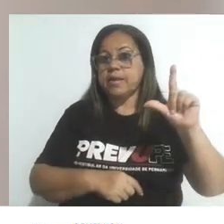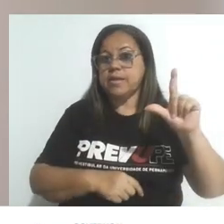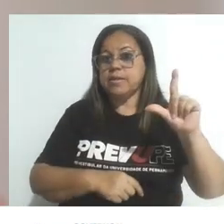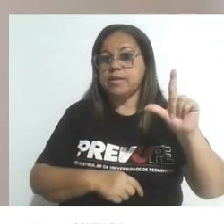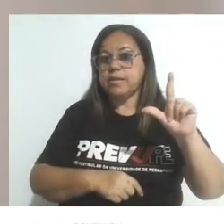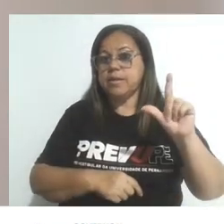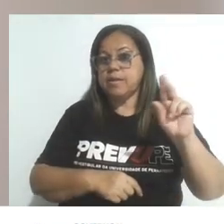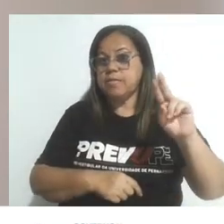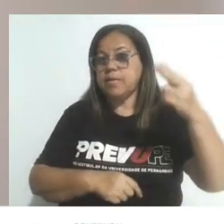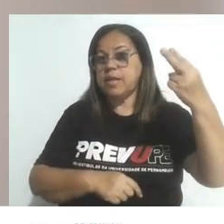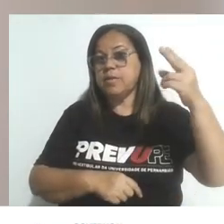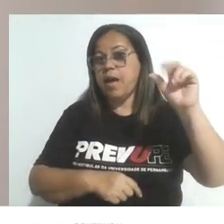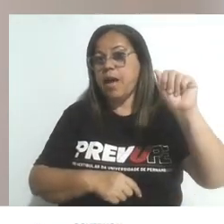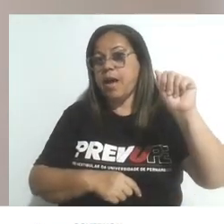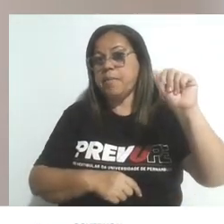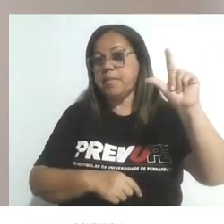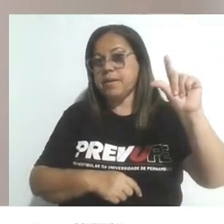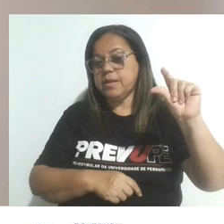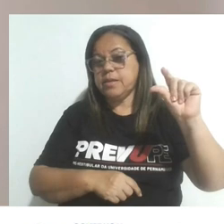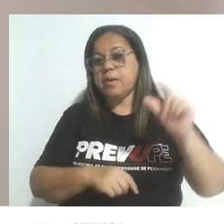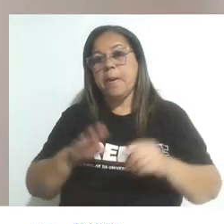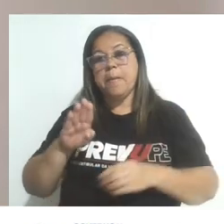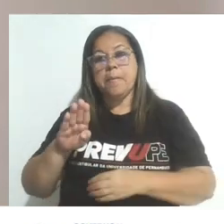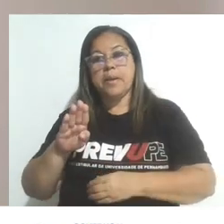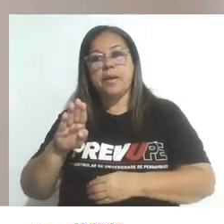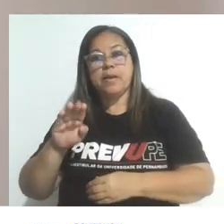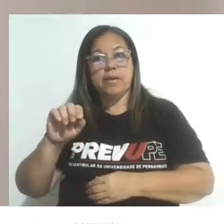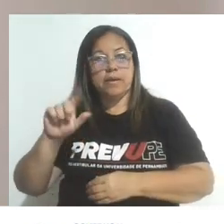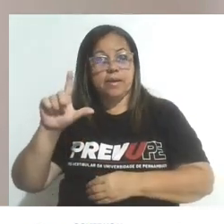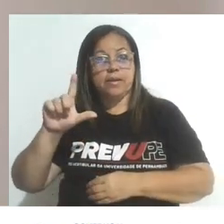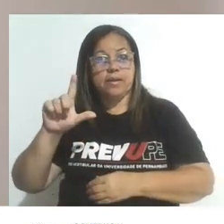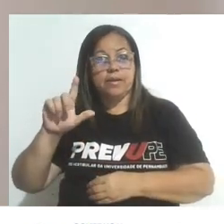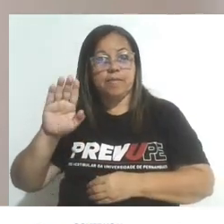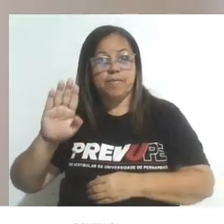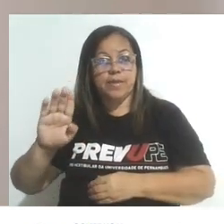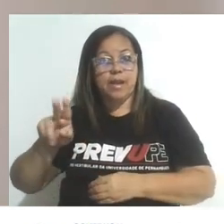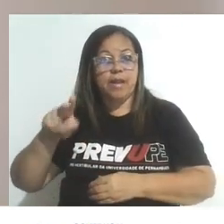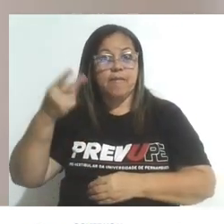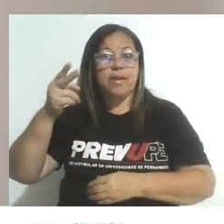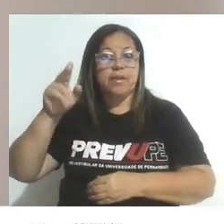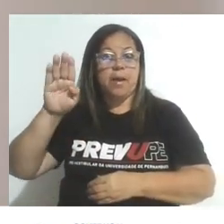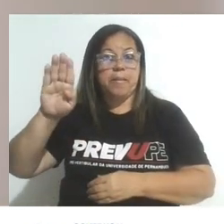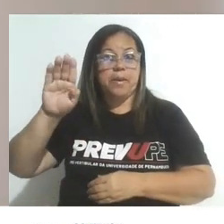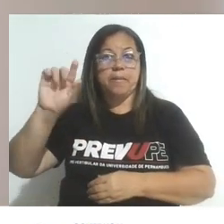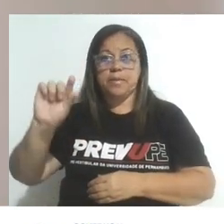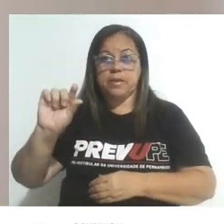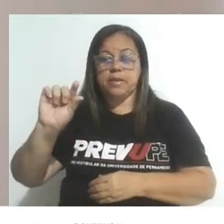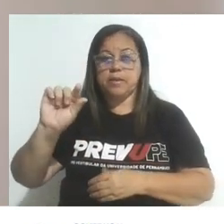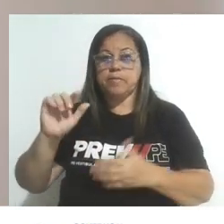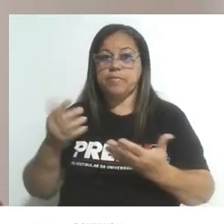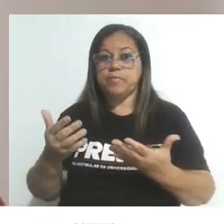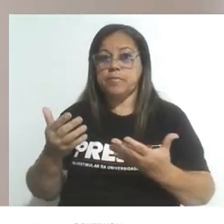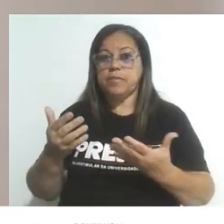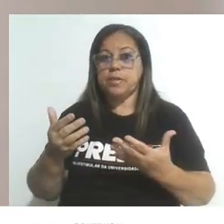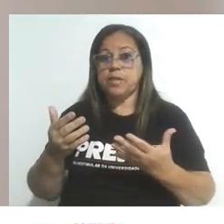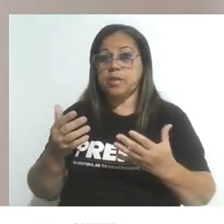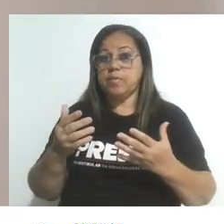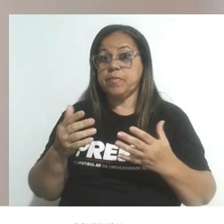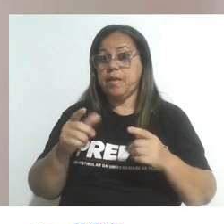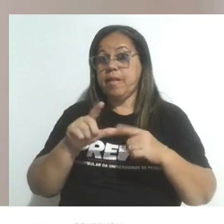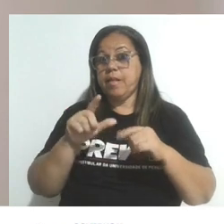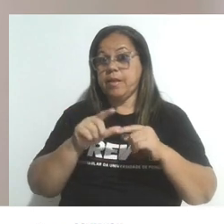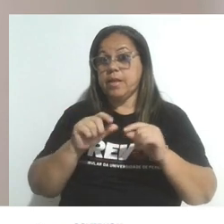pequeno, D grande elevado a B pequeno, onde os grandes são as